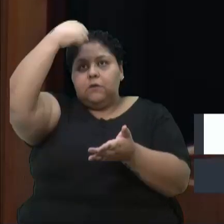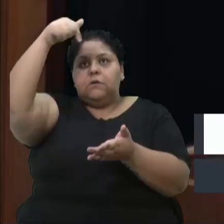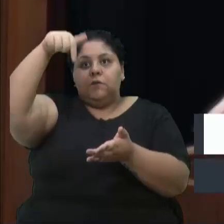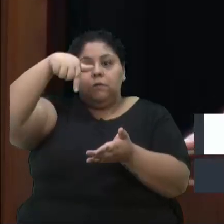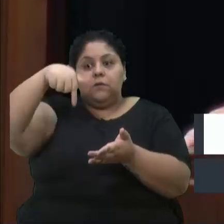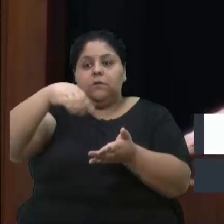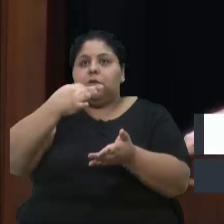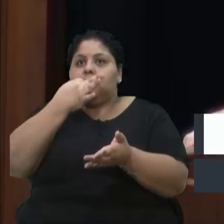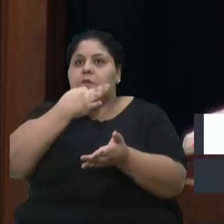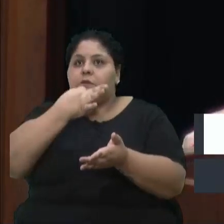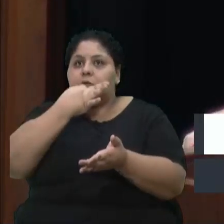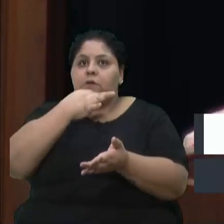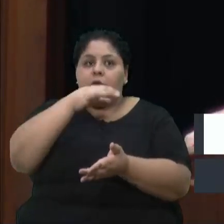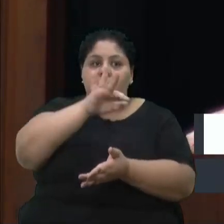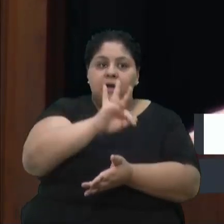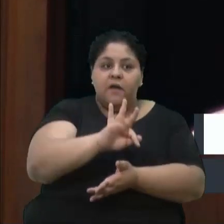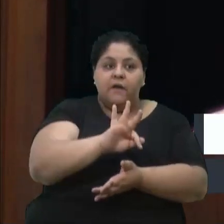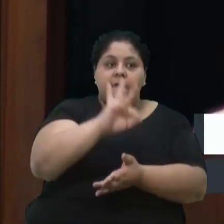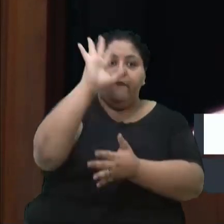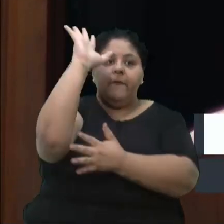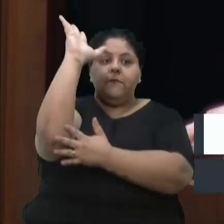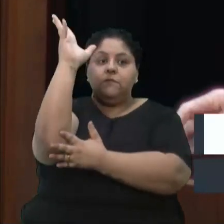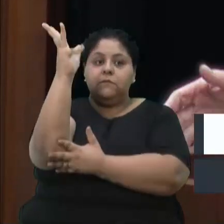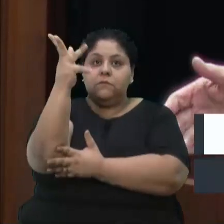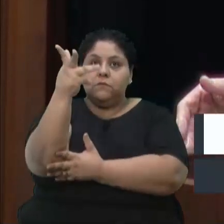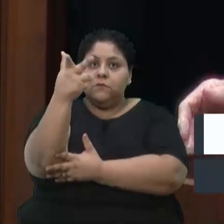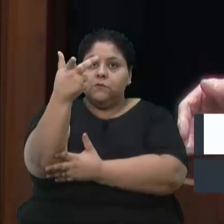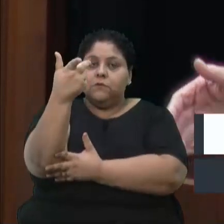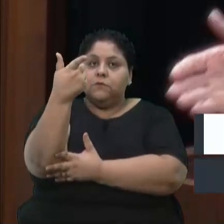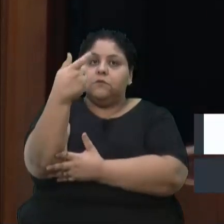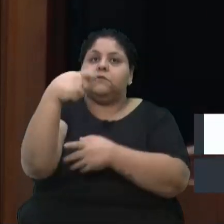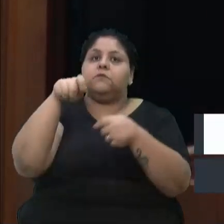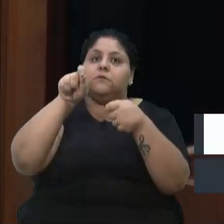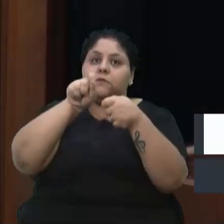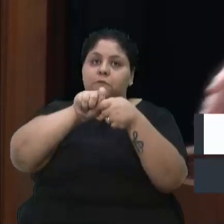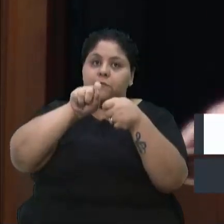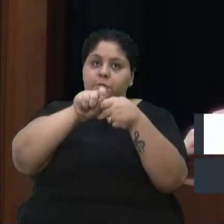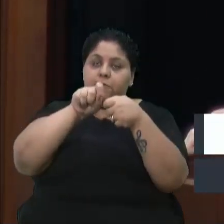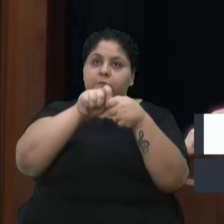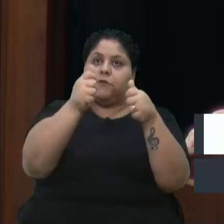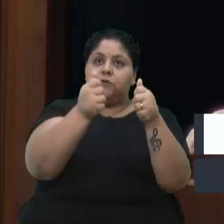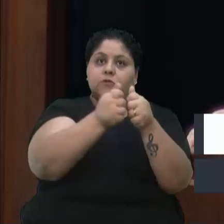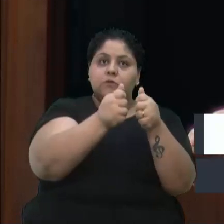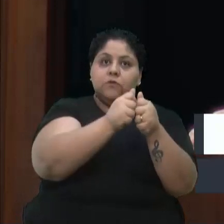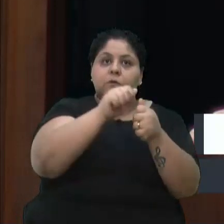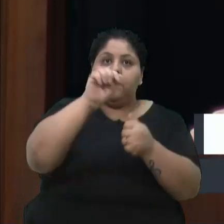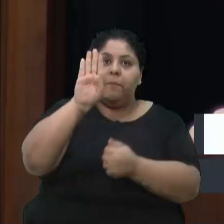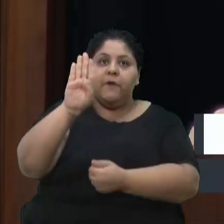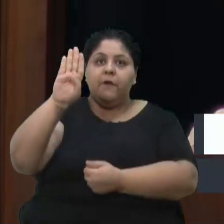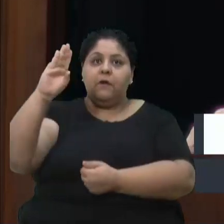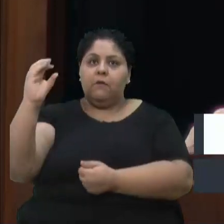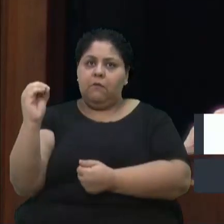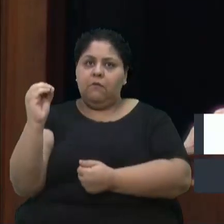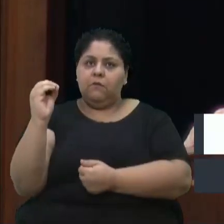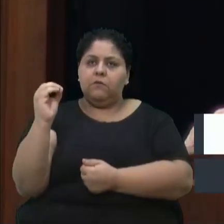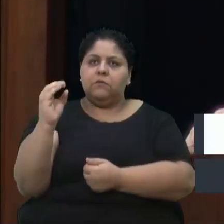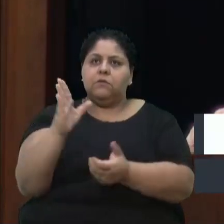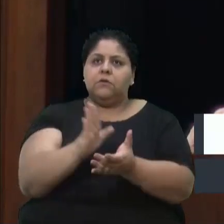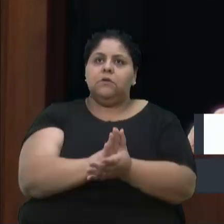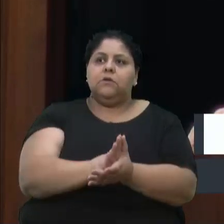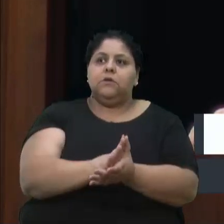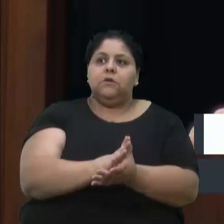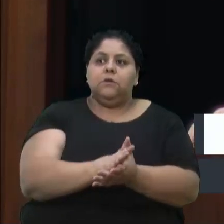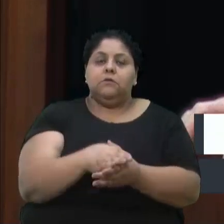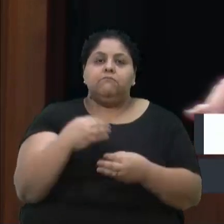FSG, realizam, juntamente com a ABO. São ações